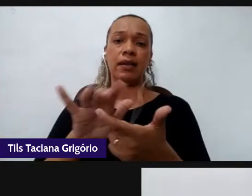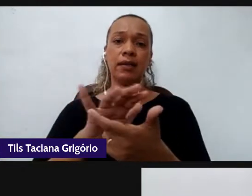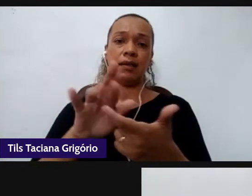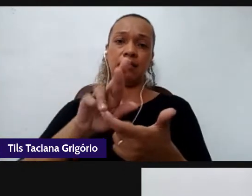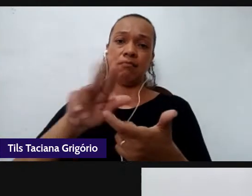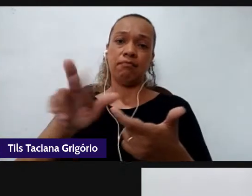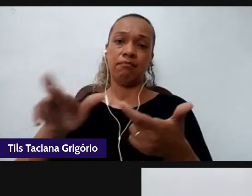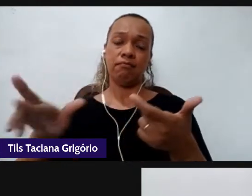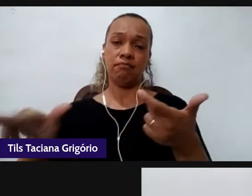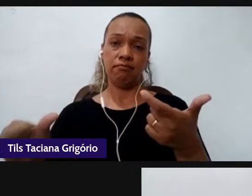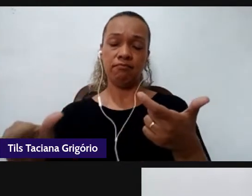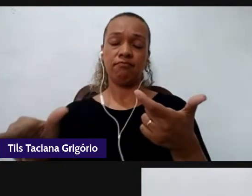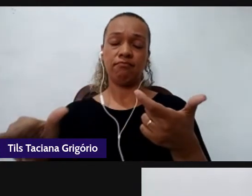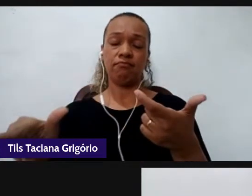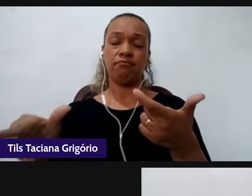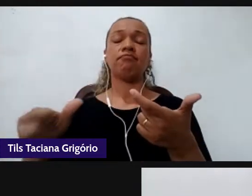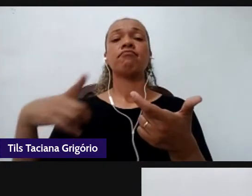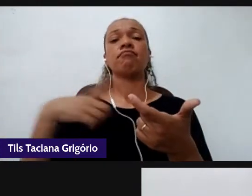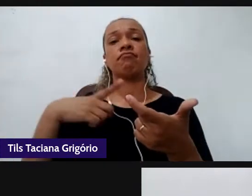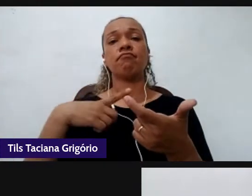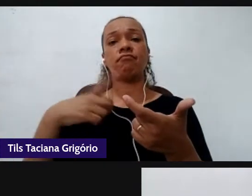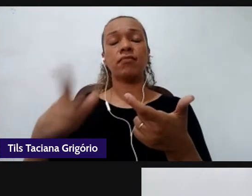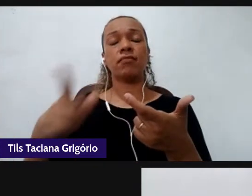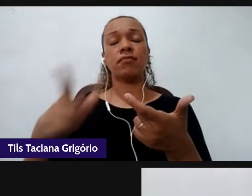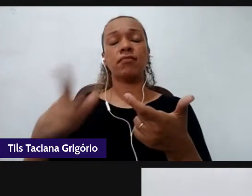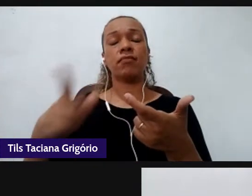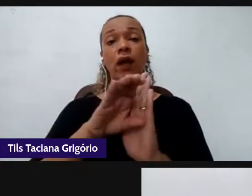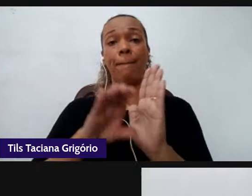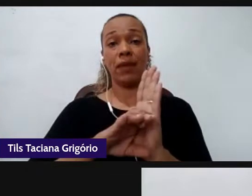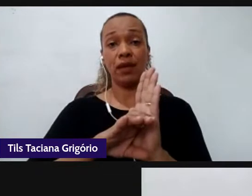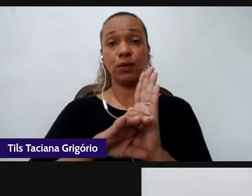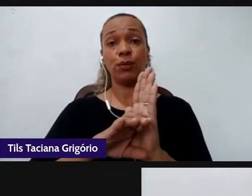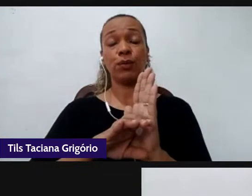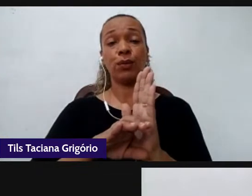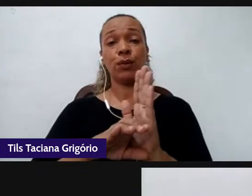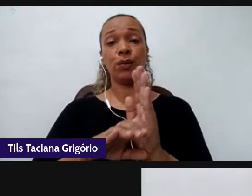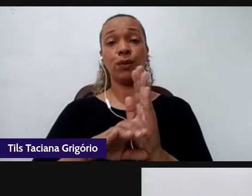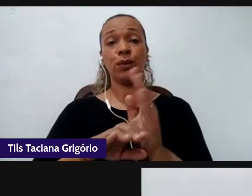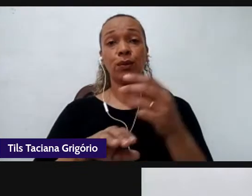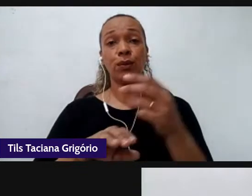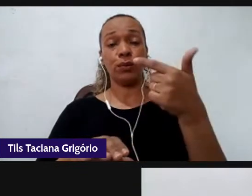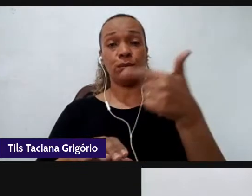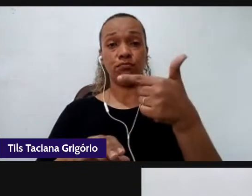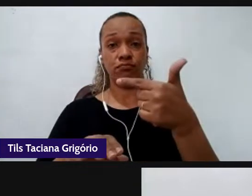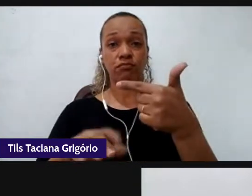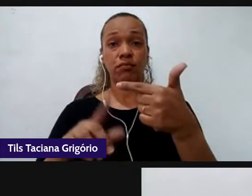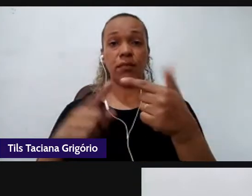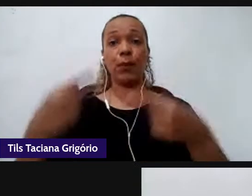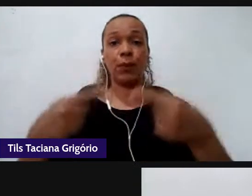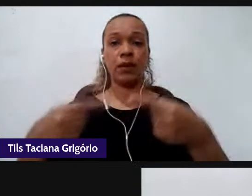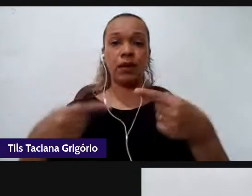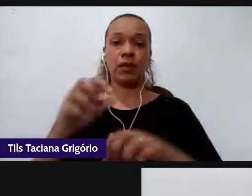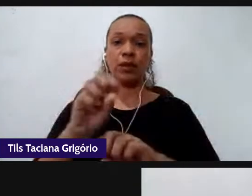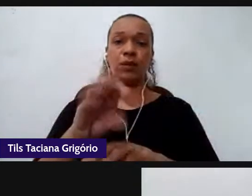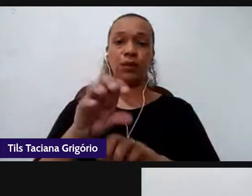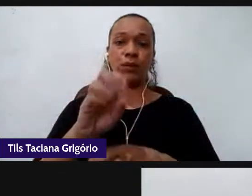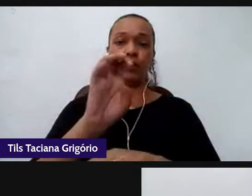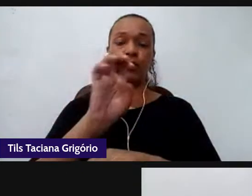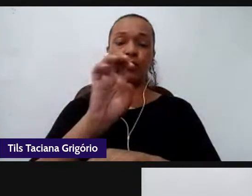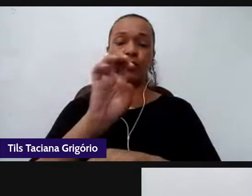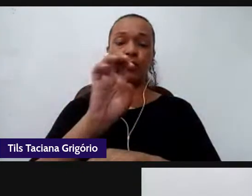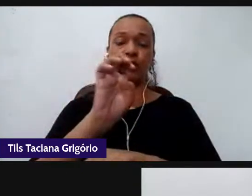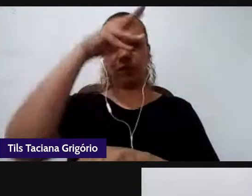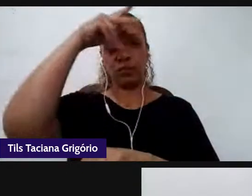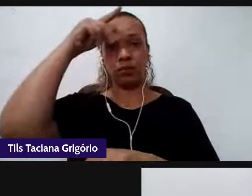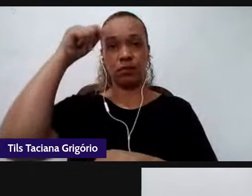PARFOR, e o outro intitulado Políticas Educacionais no Estado do Amazonas no Governo de